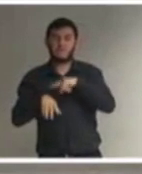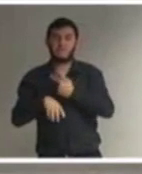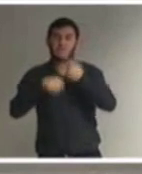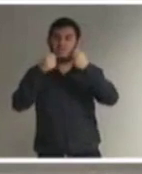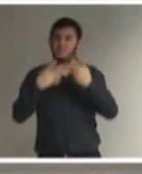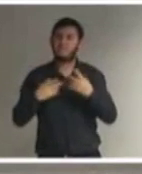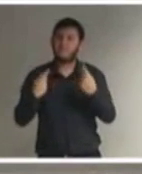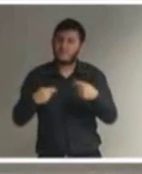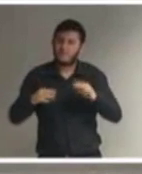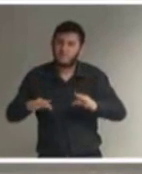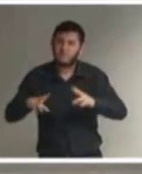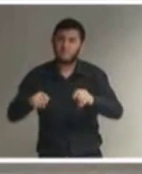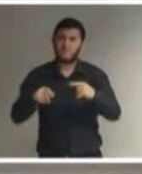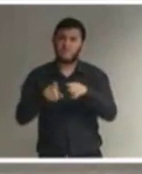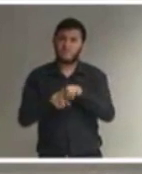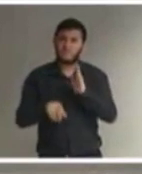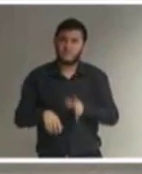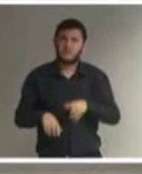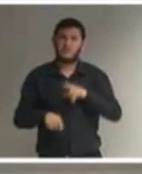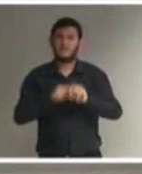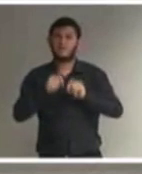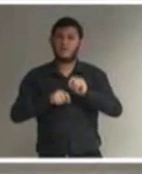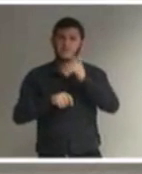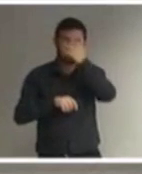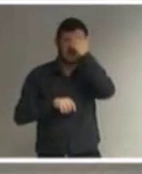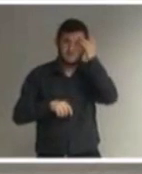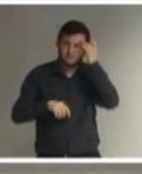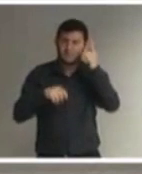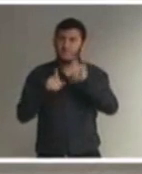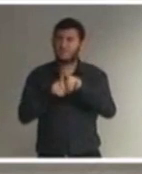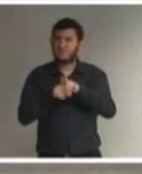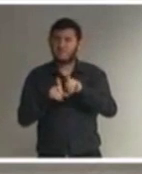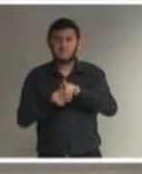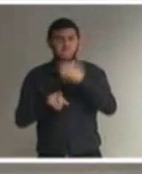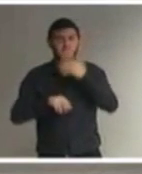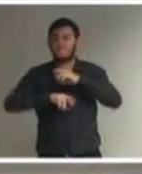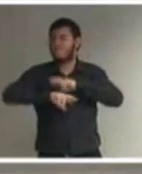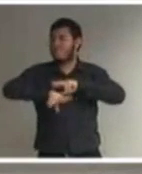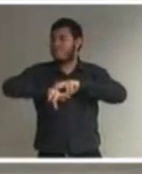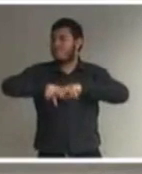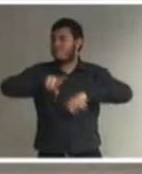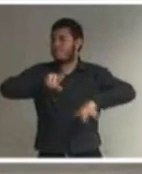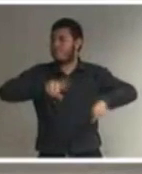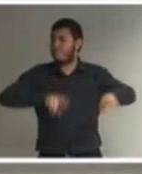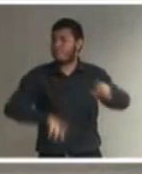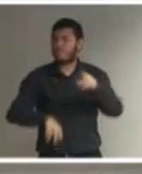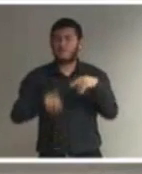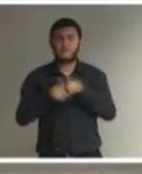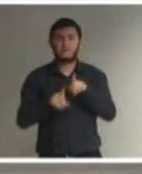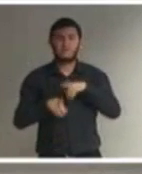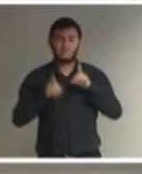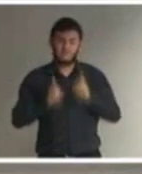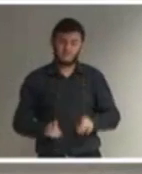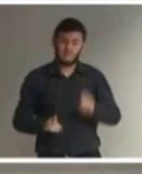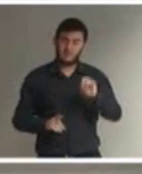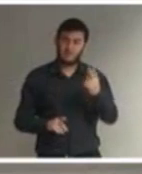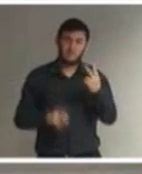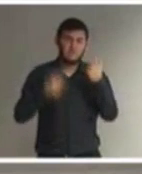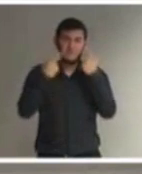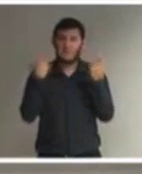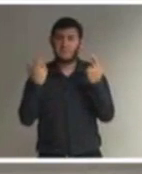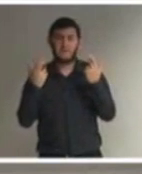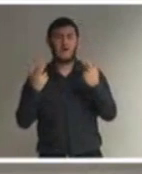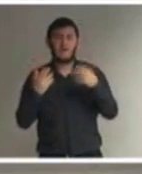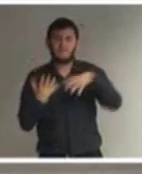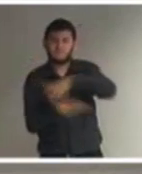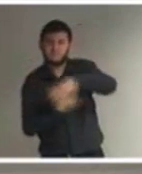das mais diferentes origens e com ou sem deficiência. E é isso que a Convenção da ONU